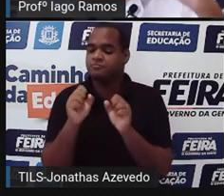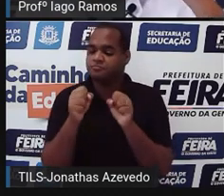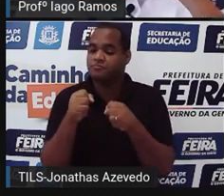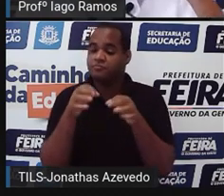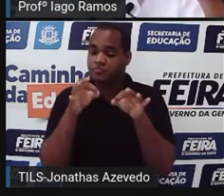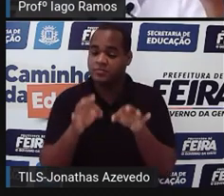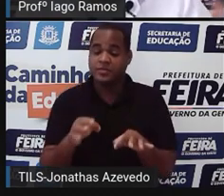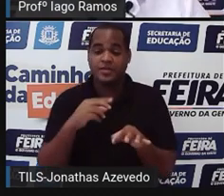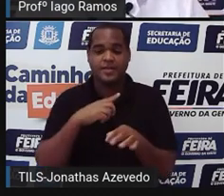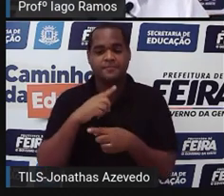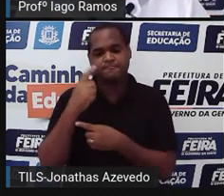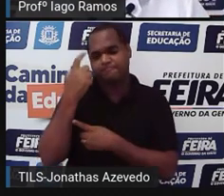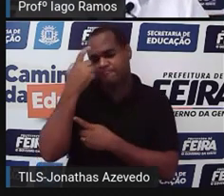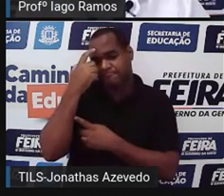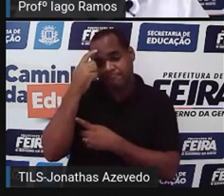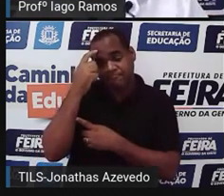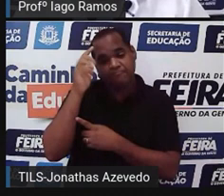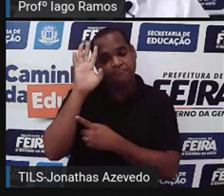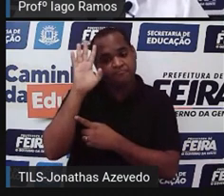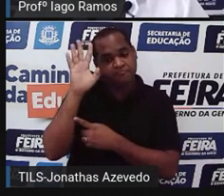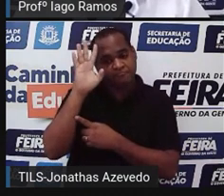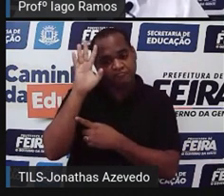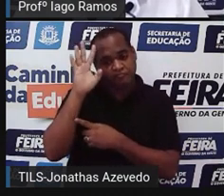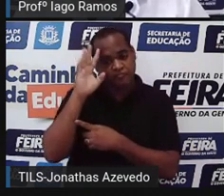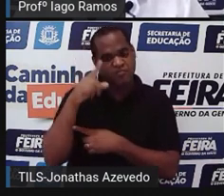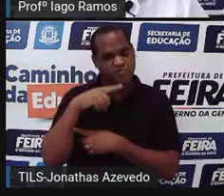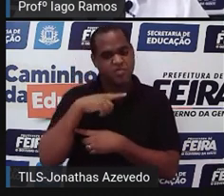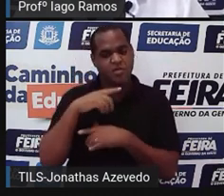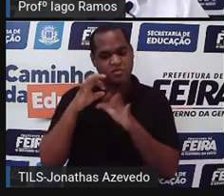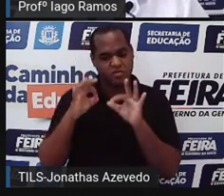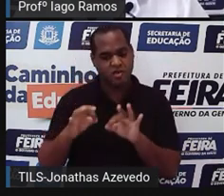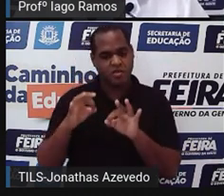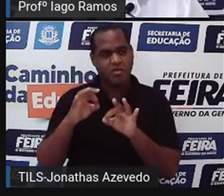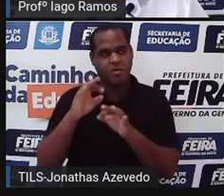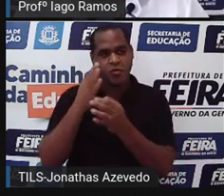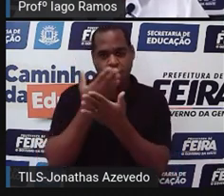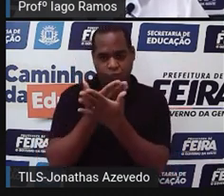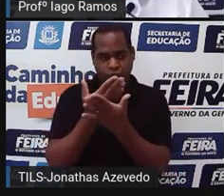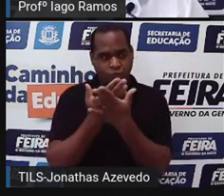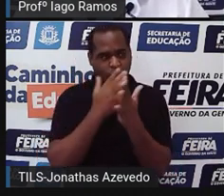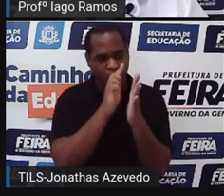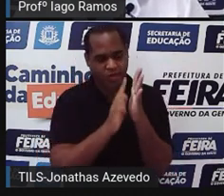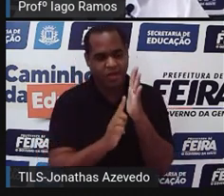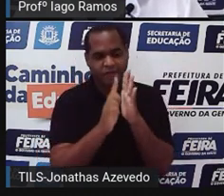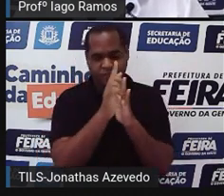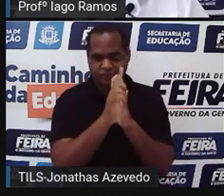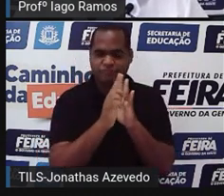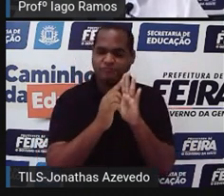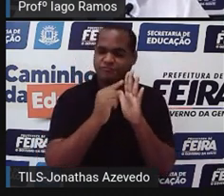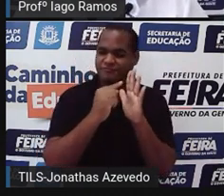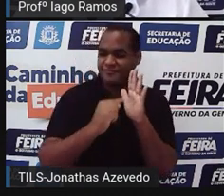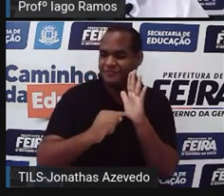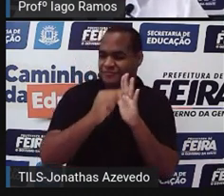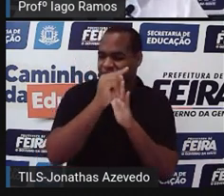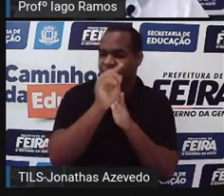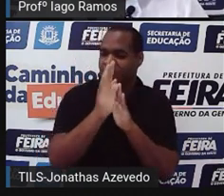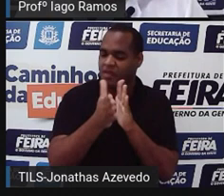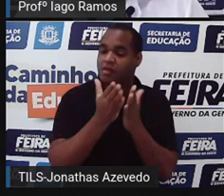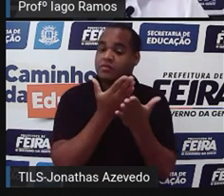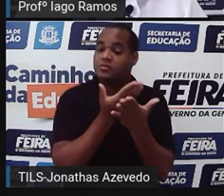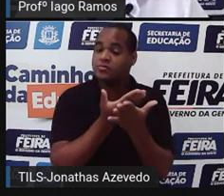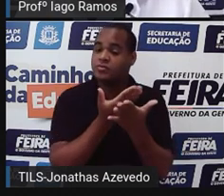pensou, tá professor, a gente estudou gráficos, né? Na última aula, exatamente, a gente estudou os